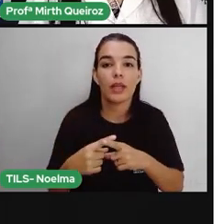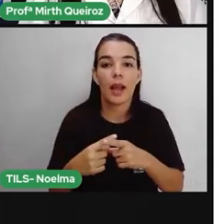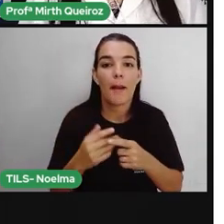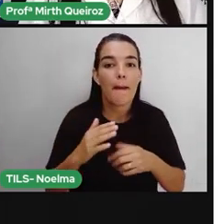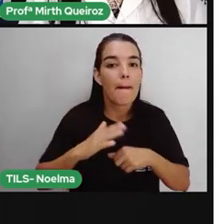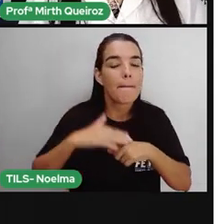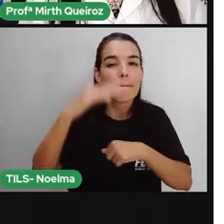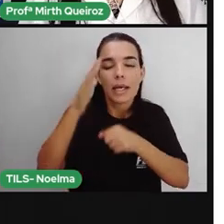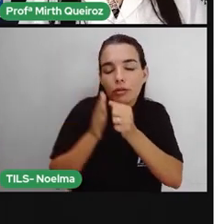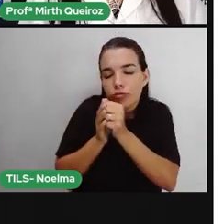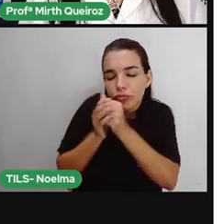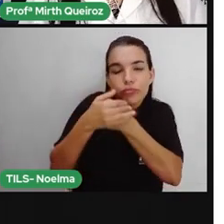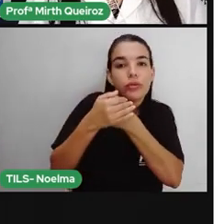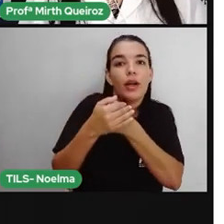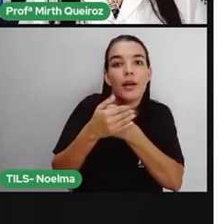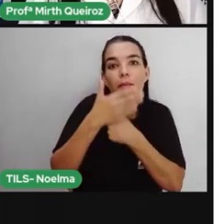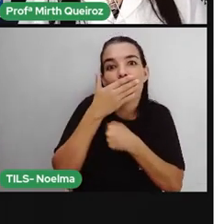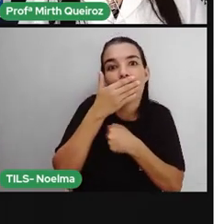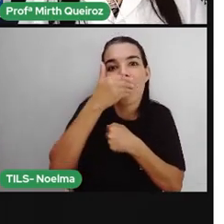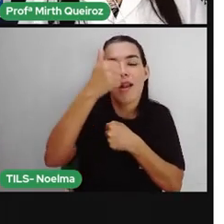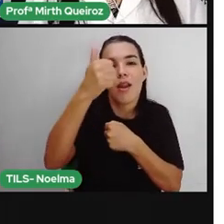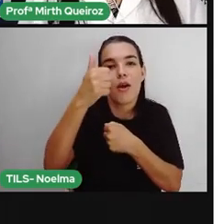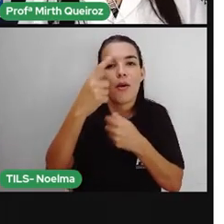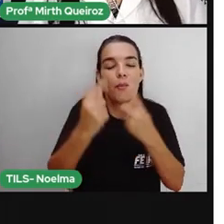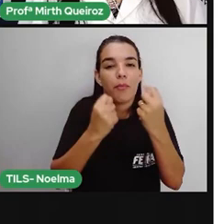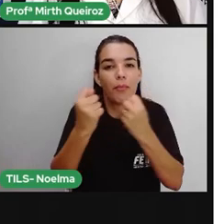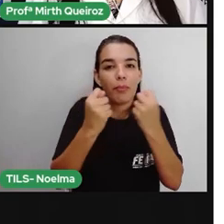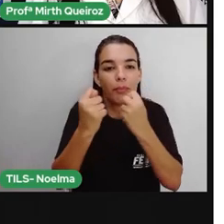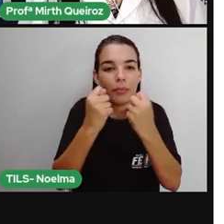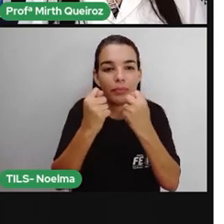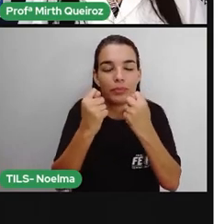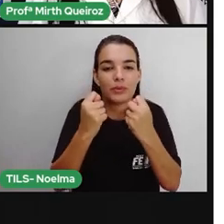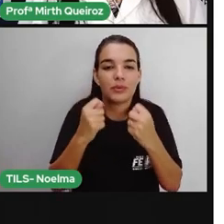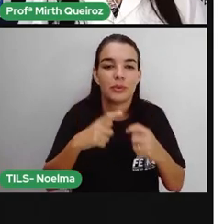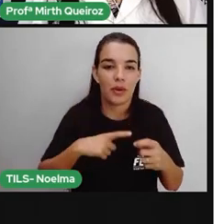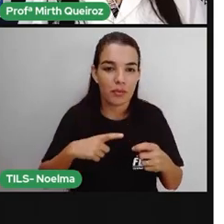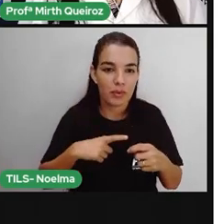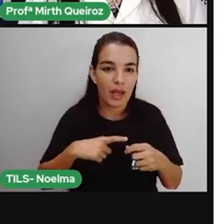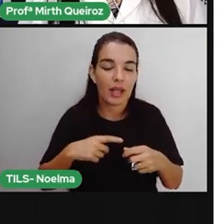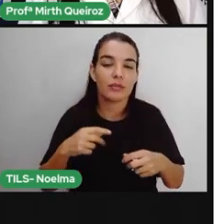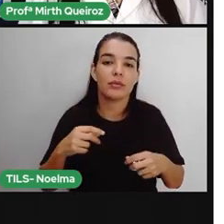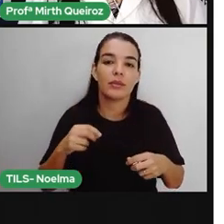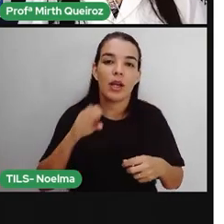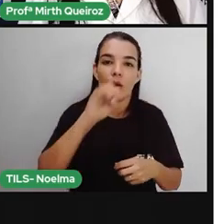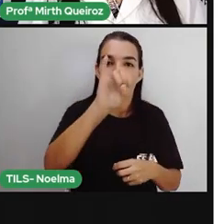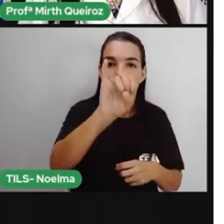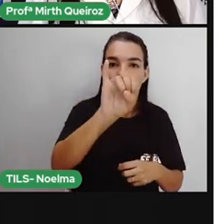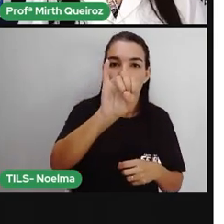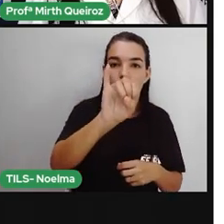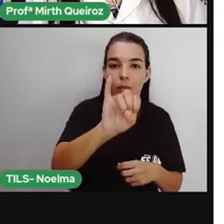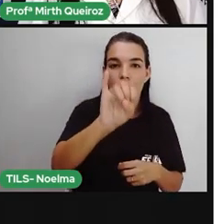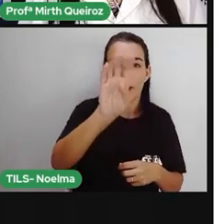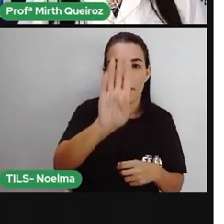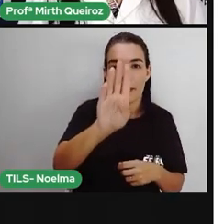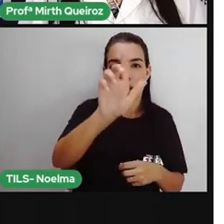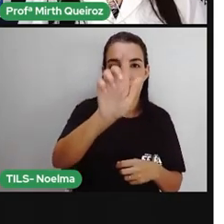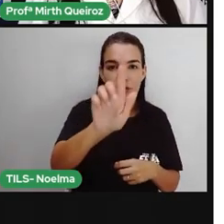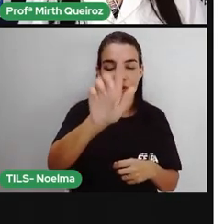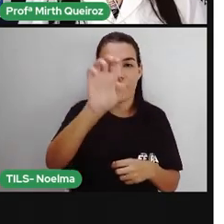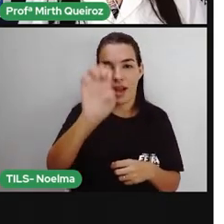preservado no país, de acordo com os órgãos governamentais, como o Instituto Brasileiro de Geografia